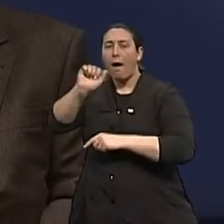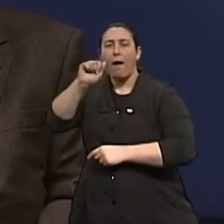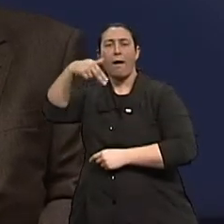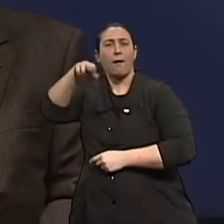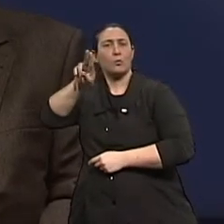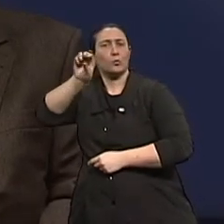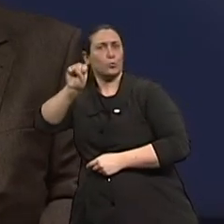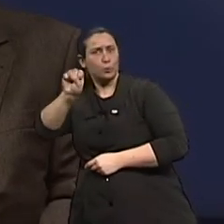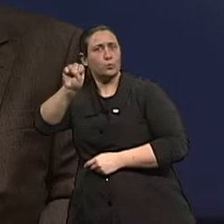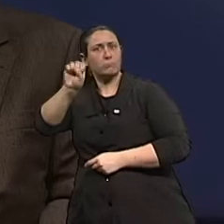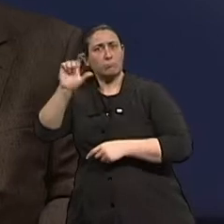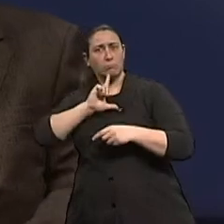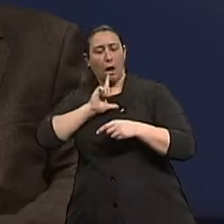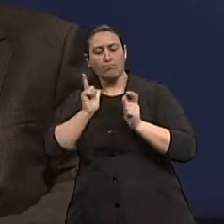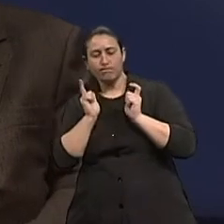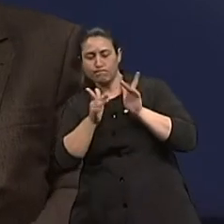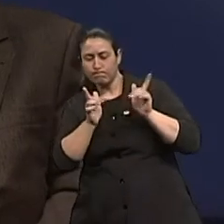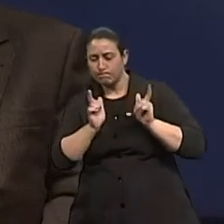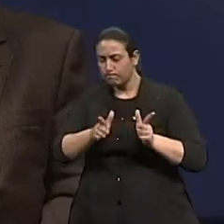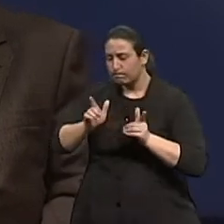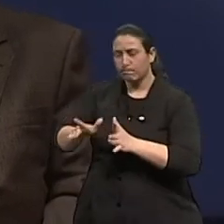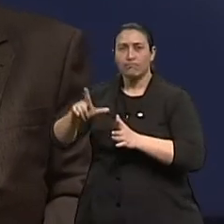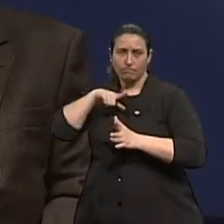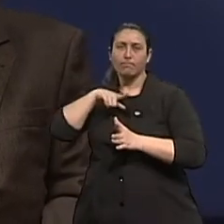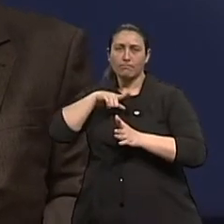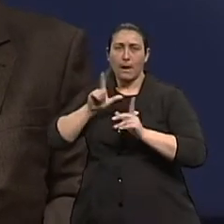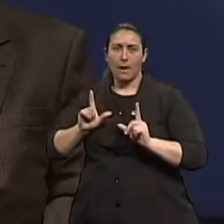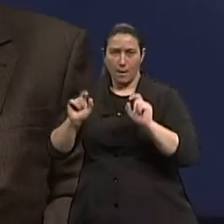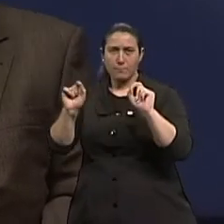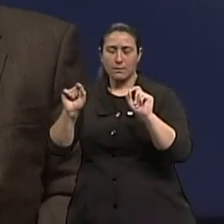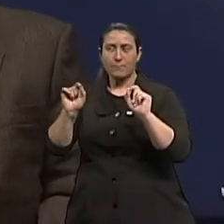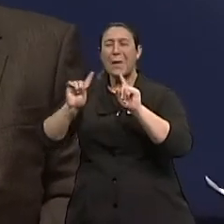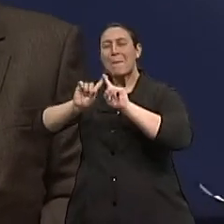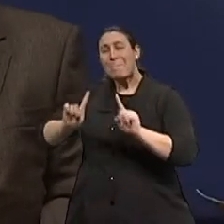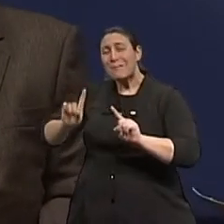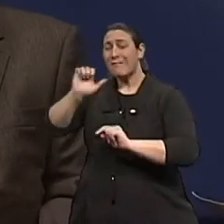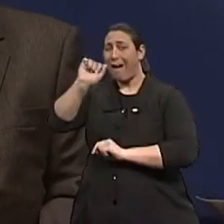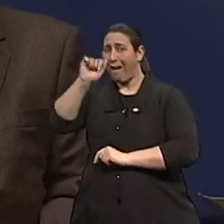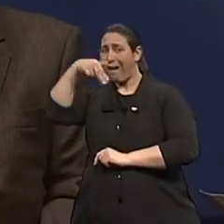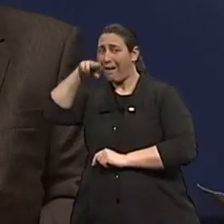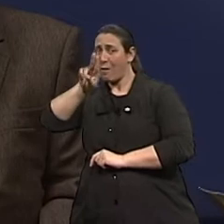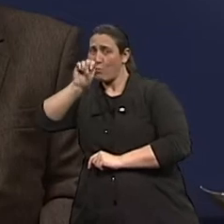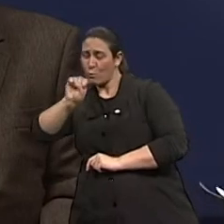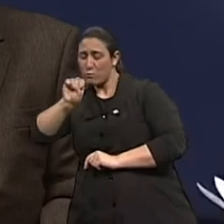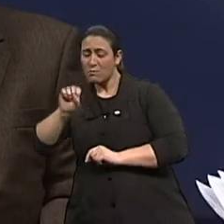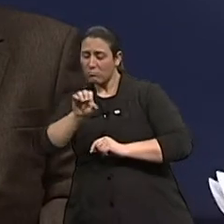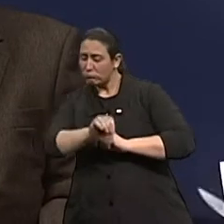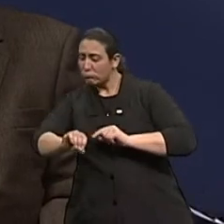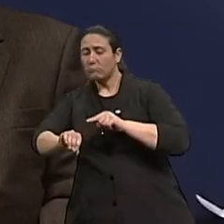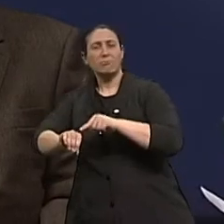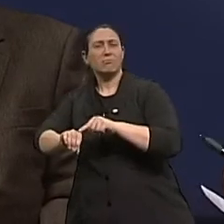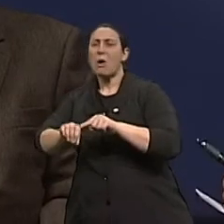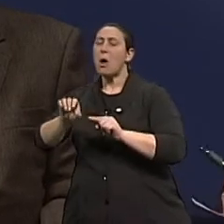2% de todos os tumores. Então, nós vamos deixar ele de lado. Então, nós normalmente nos referimos ao câncer